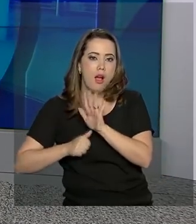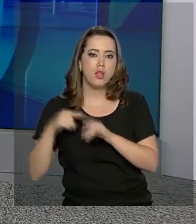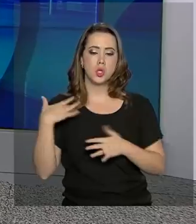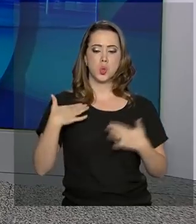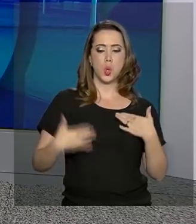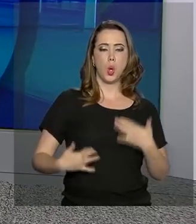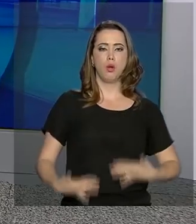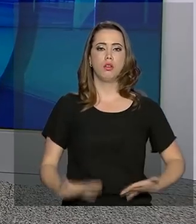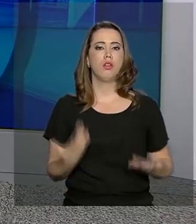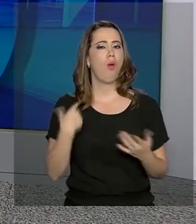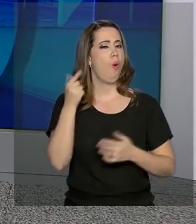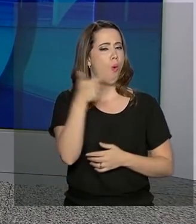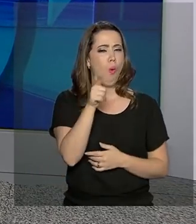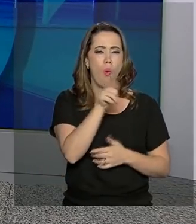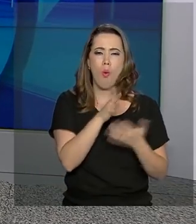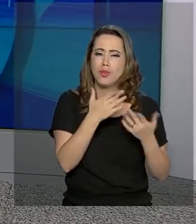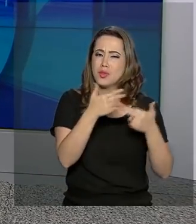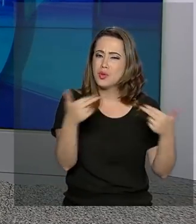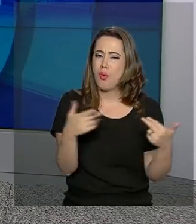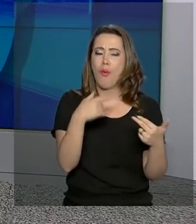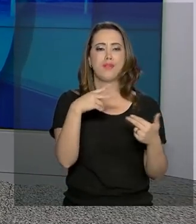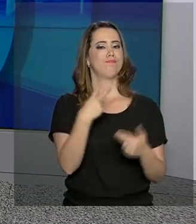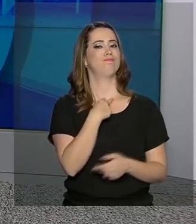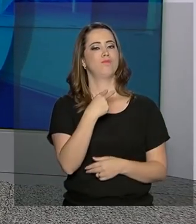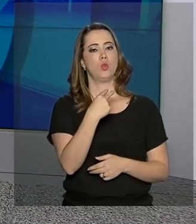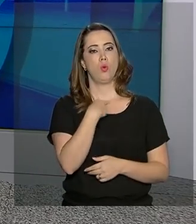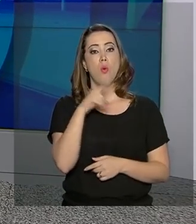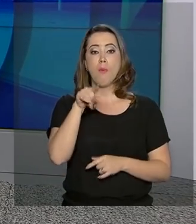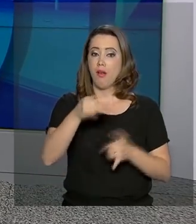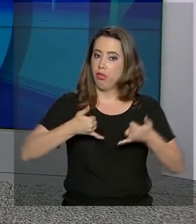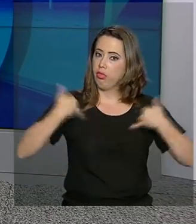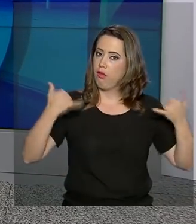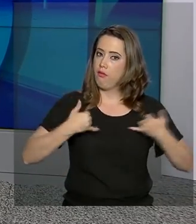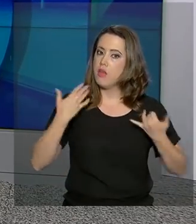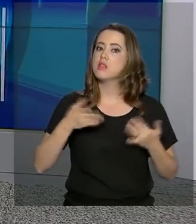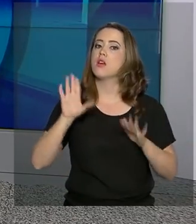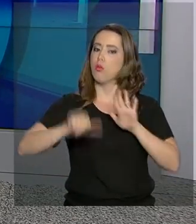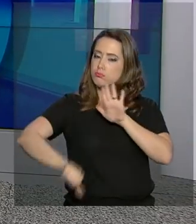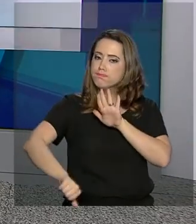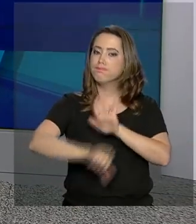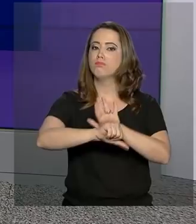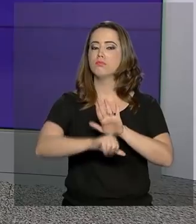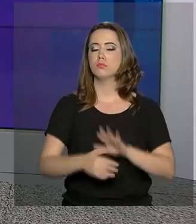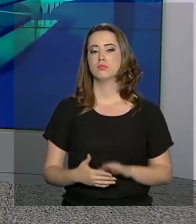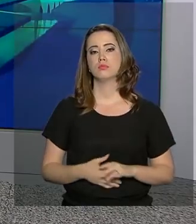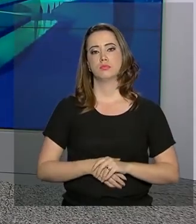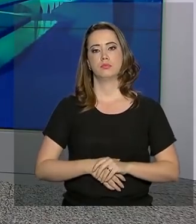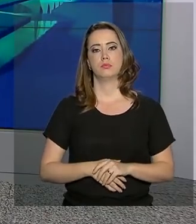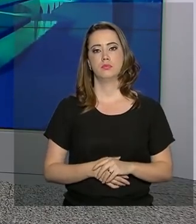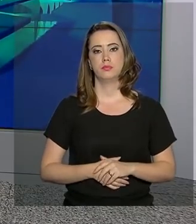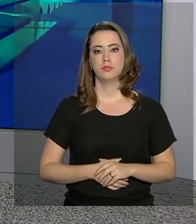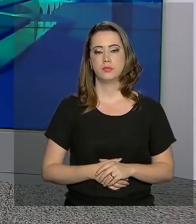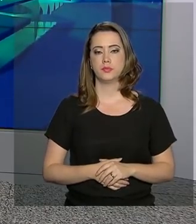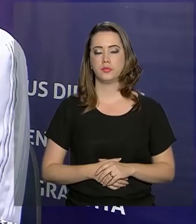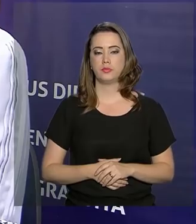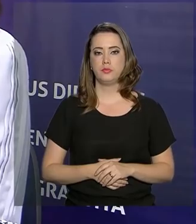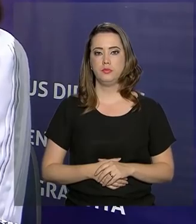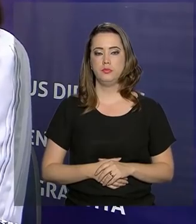inconvenientes e outros atos libidinosos na folia podem ser enquadrados como assédio.